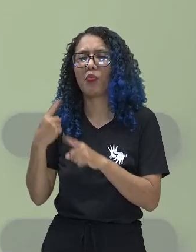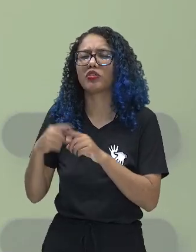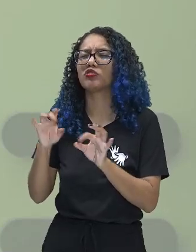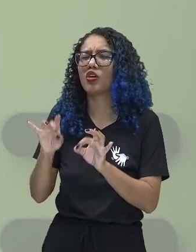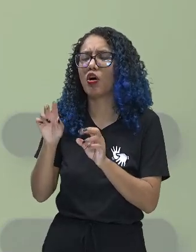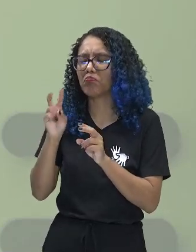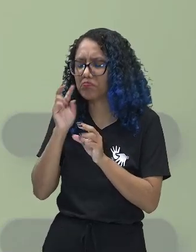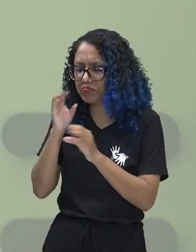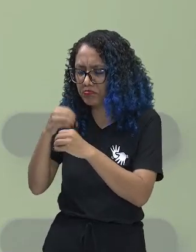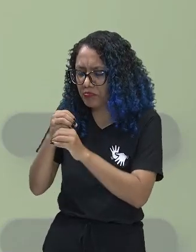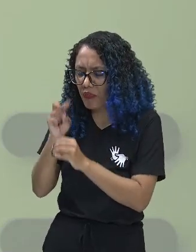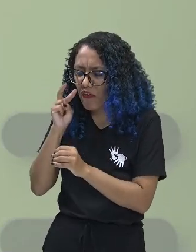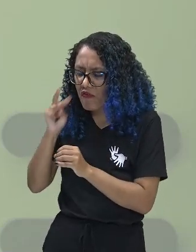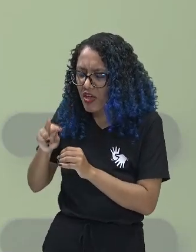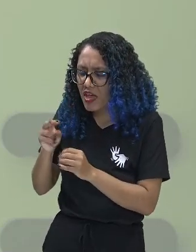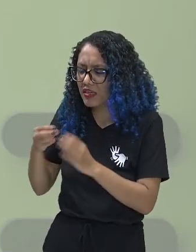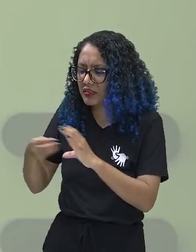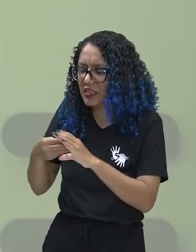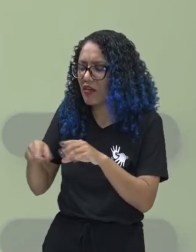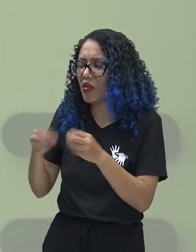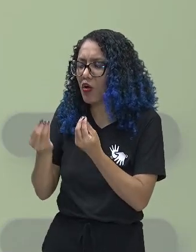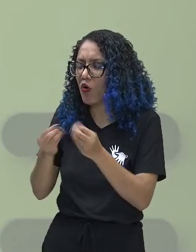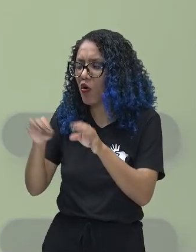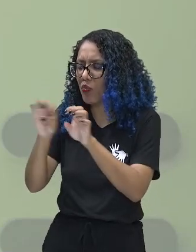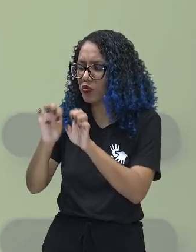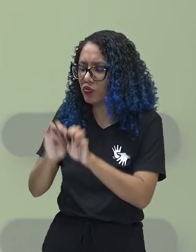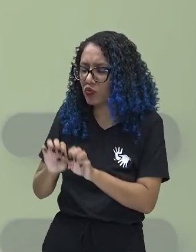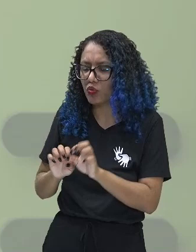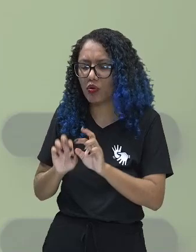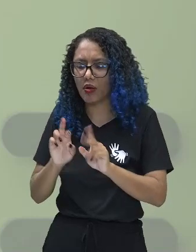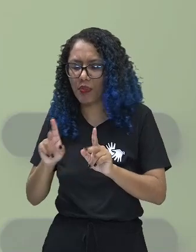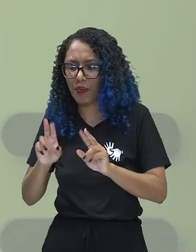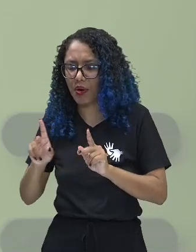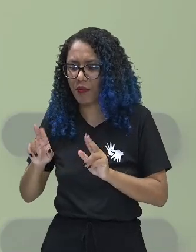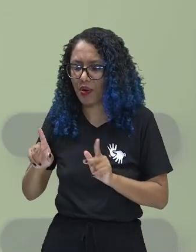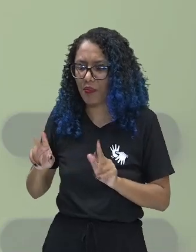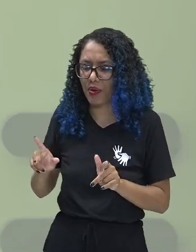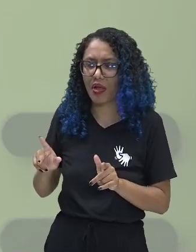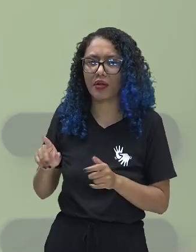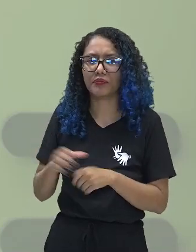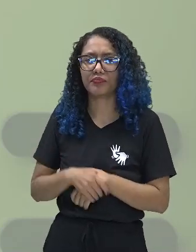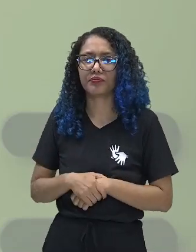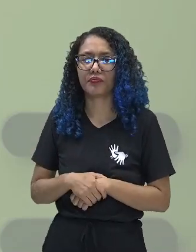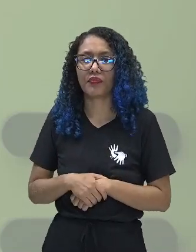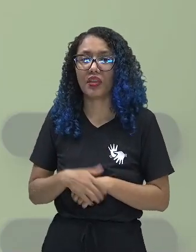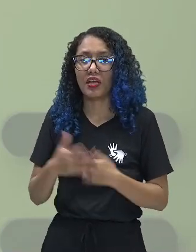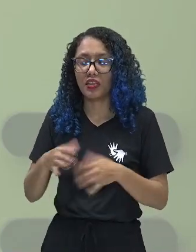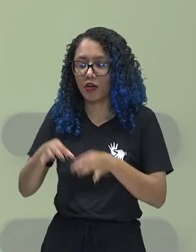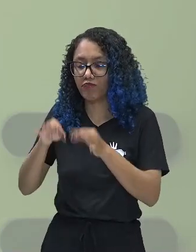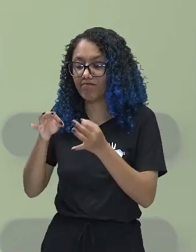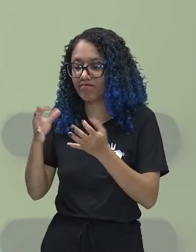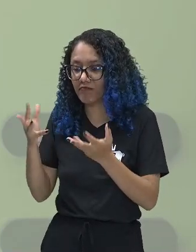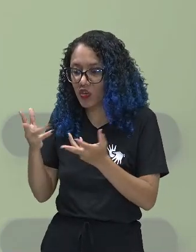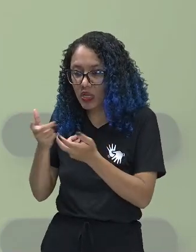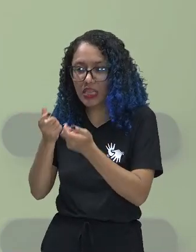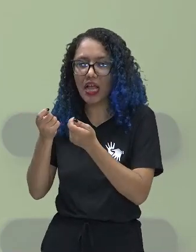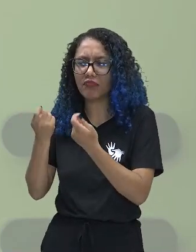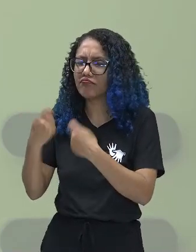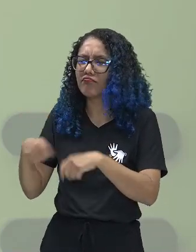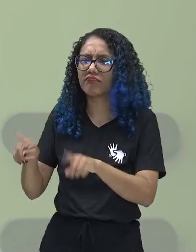visualizar a diferença da estrutura e da morfologia delas, então você não precisa de um campo de visão mais ampliado.